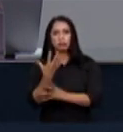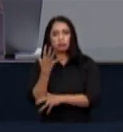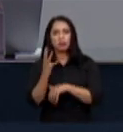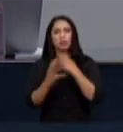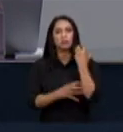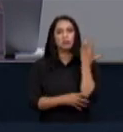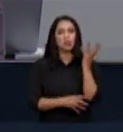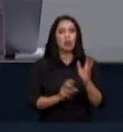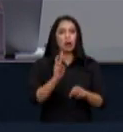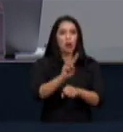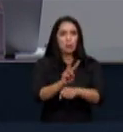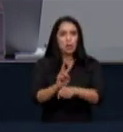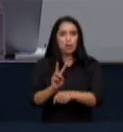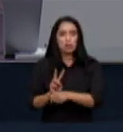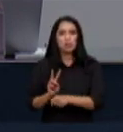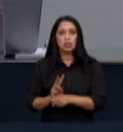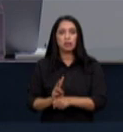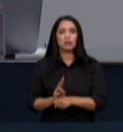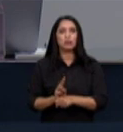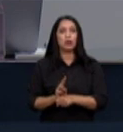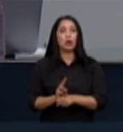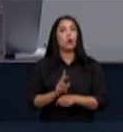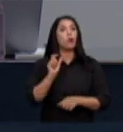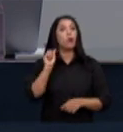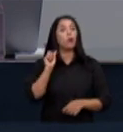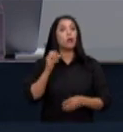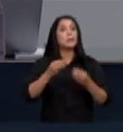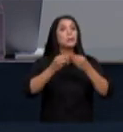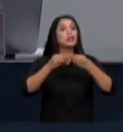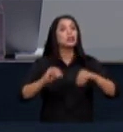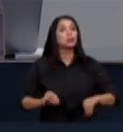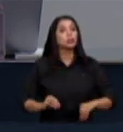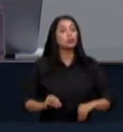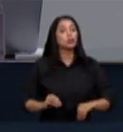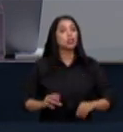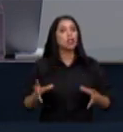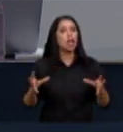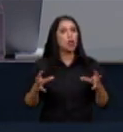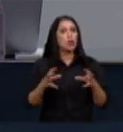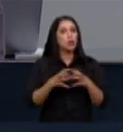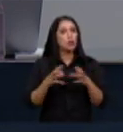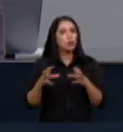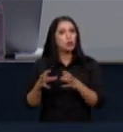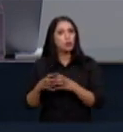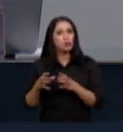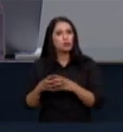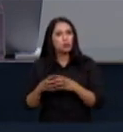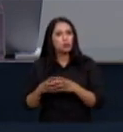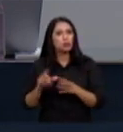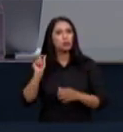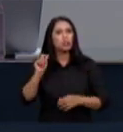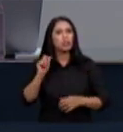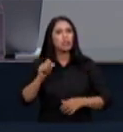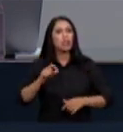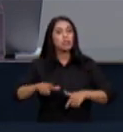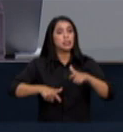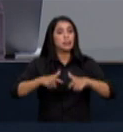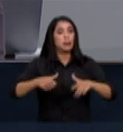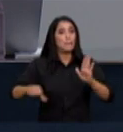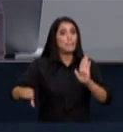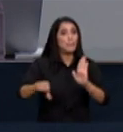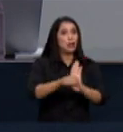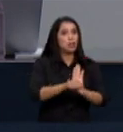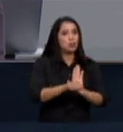o que prejudica a um e a outra é o conjunto de atividades ilegais que